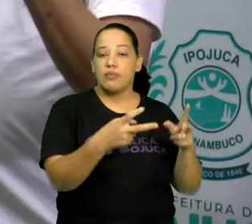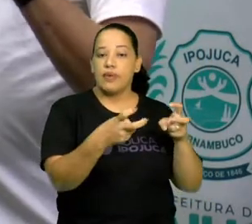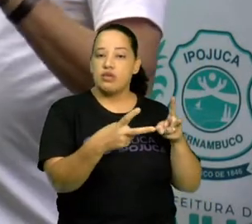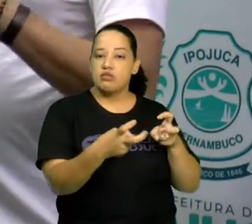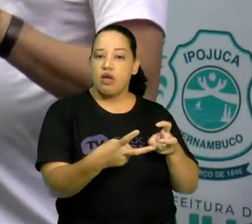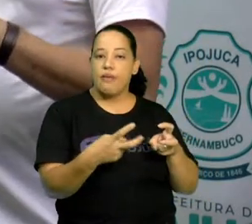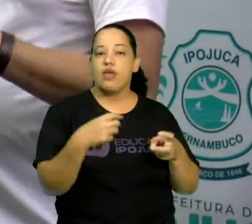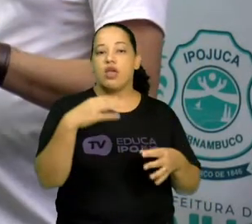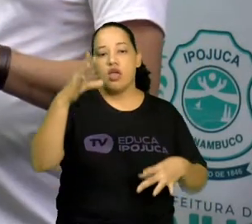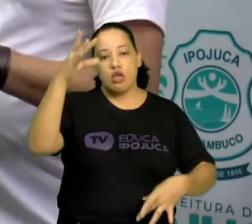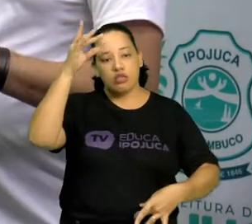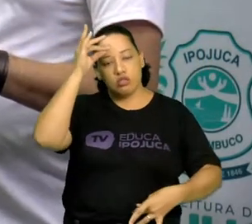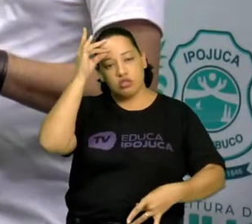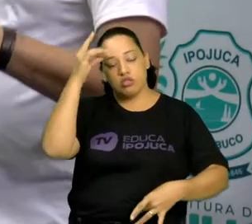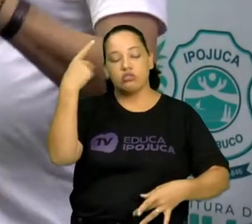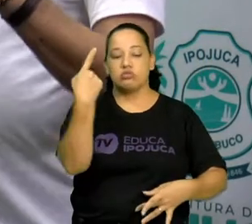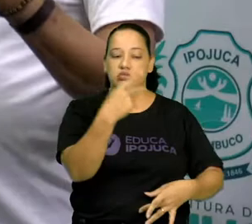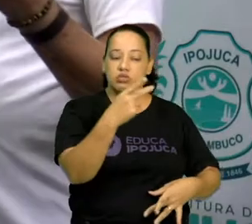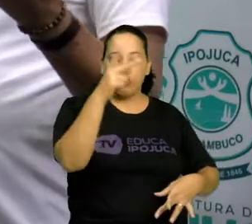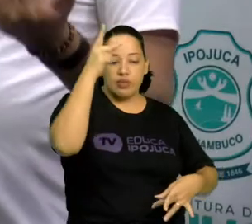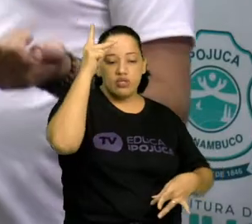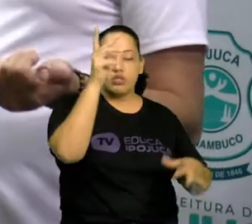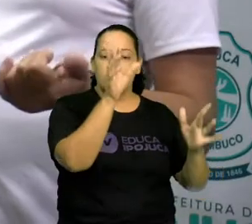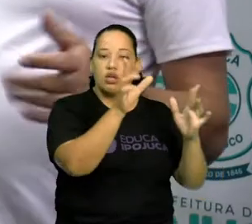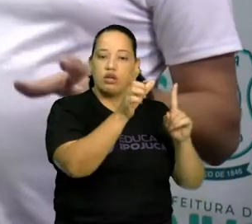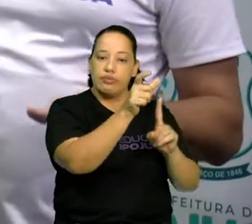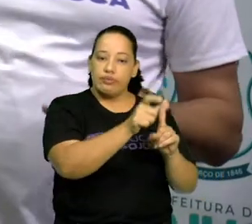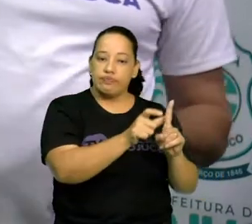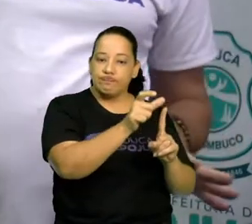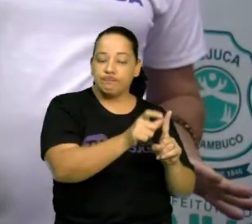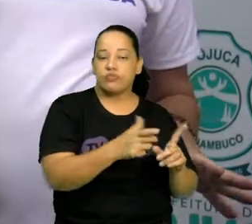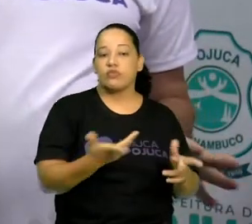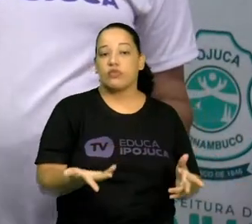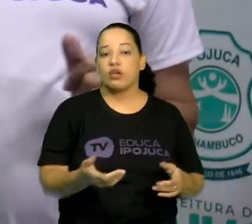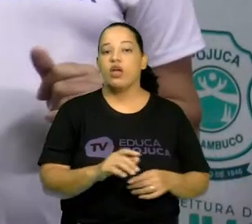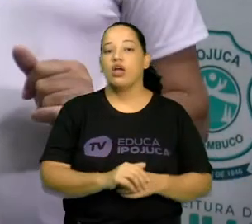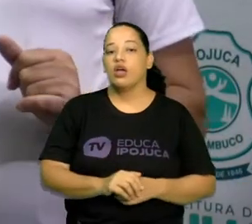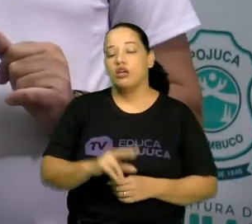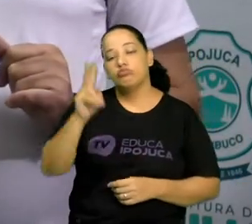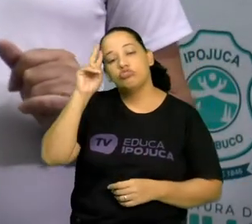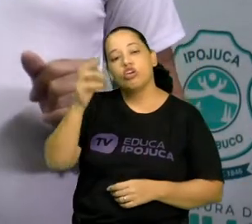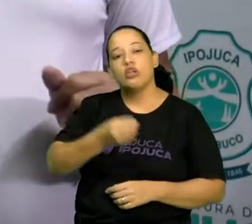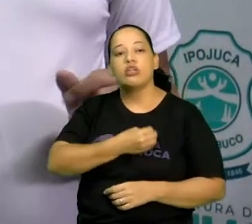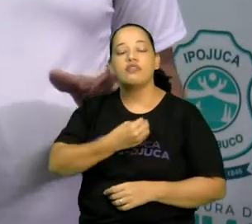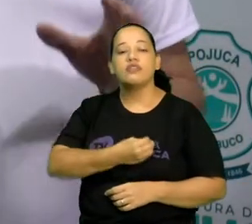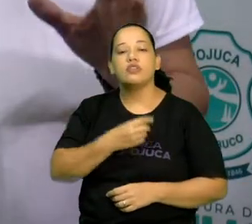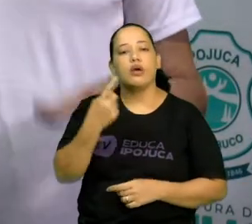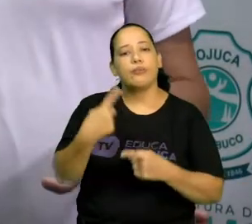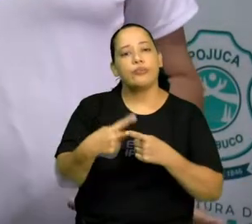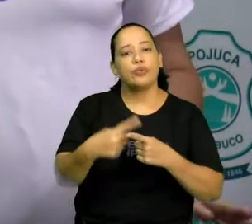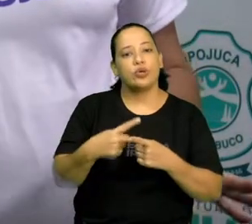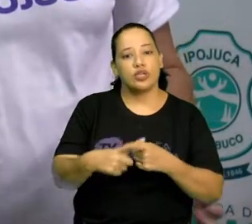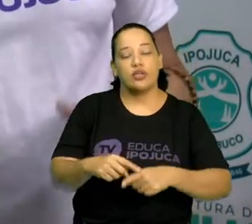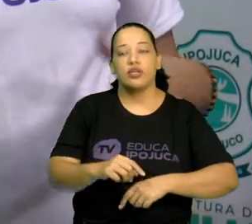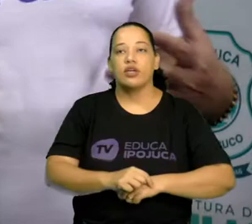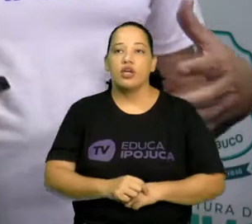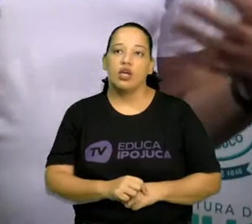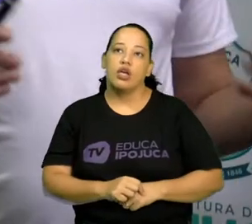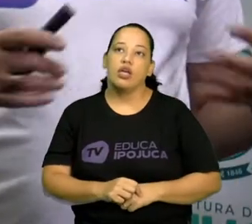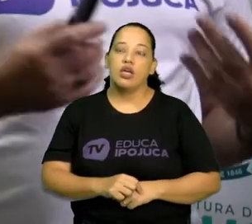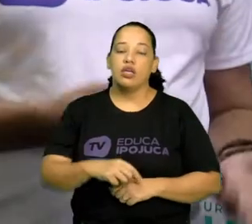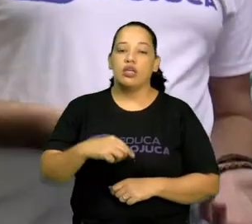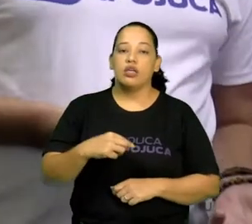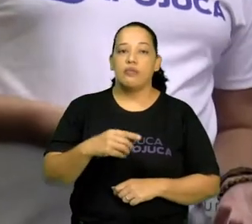Percebemos interpretação de personagens e histórias de vida. Porque, vejam, você pode ir a um